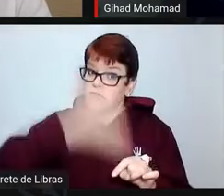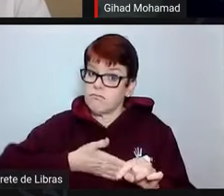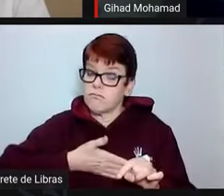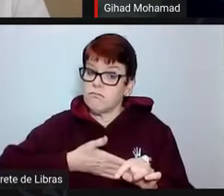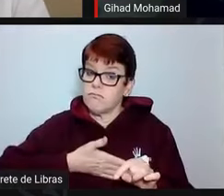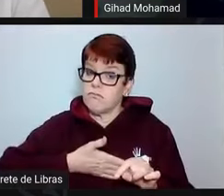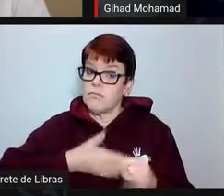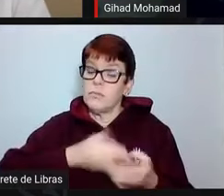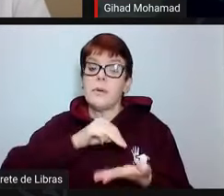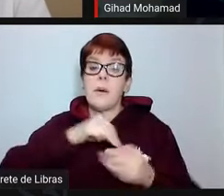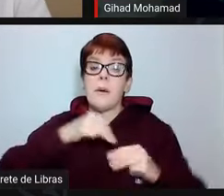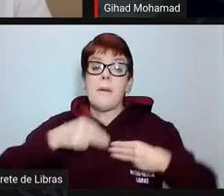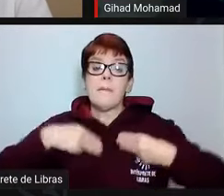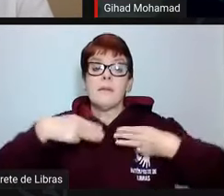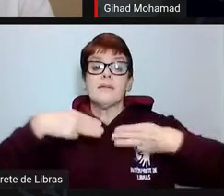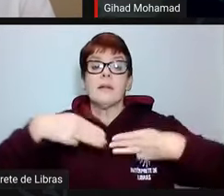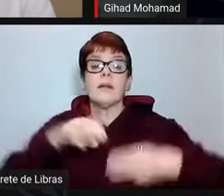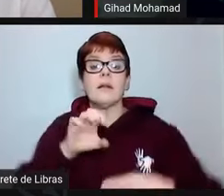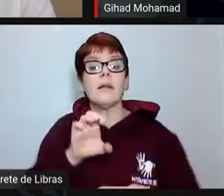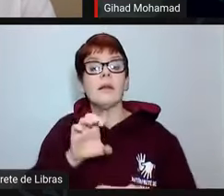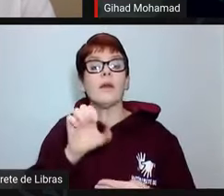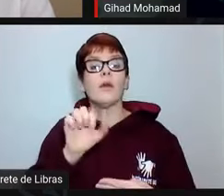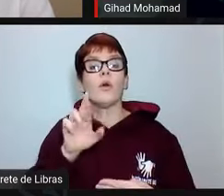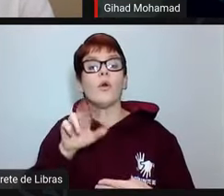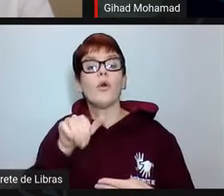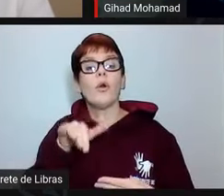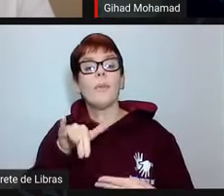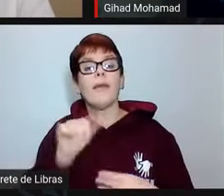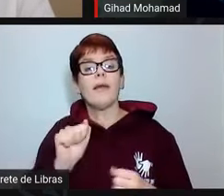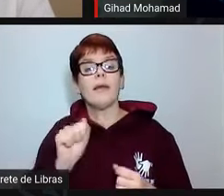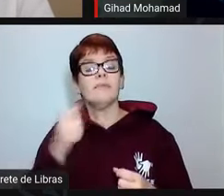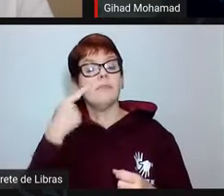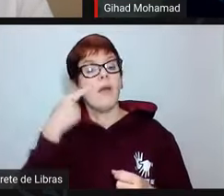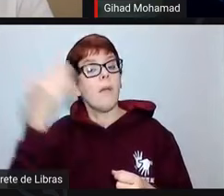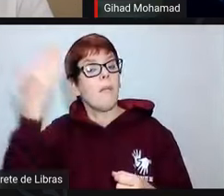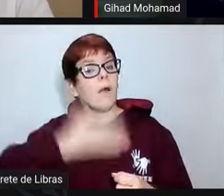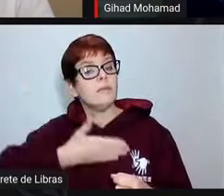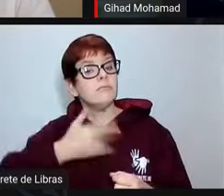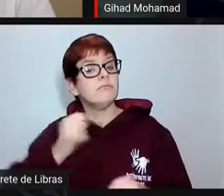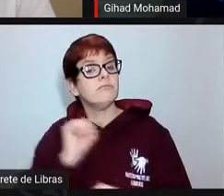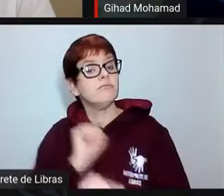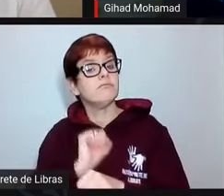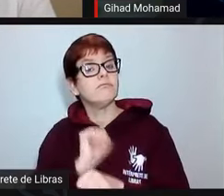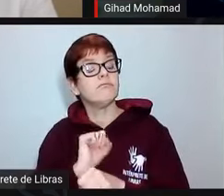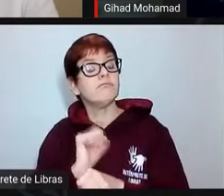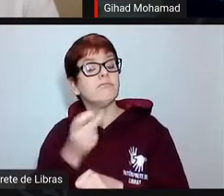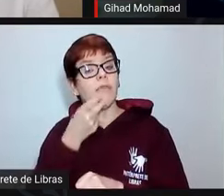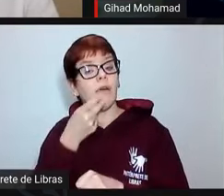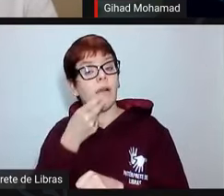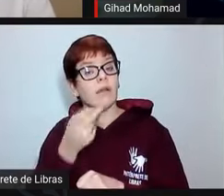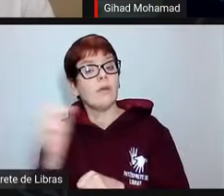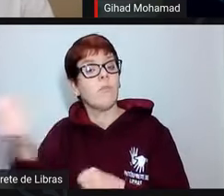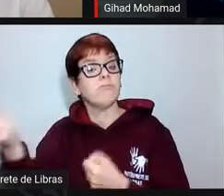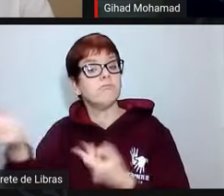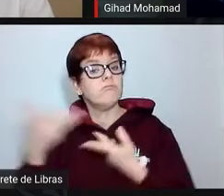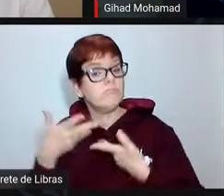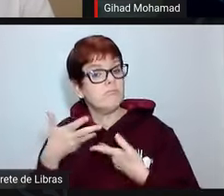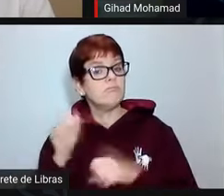Economia. e nós estamos aguardando esse parecer do Ministério da Economia já há algum tempo no sentido de